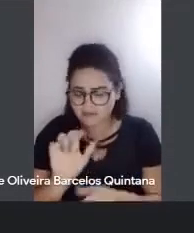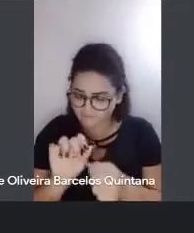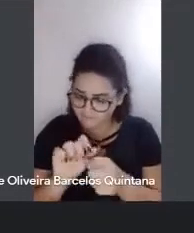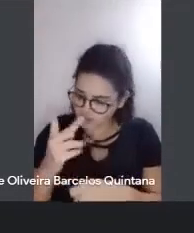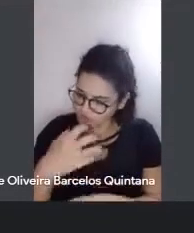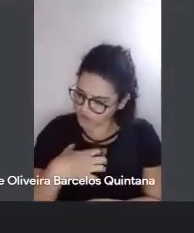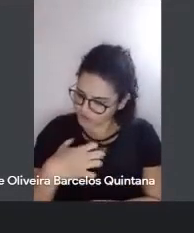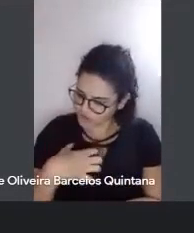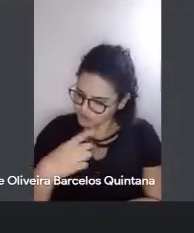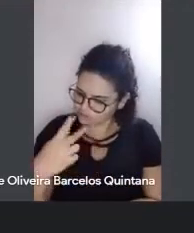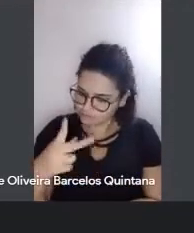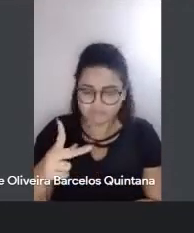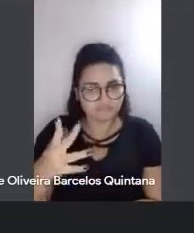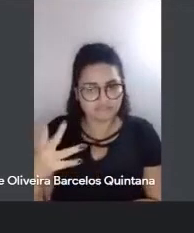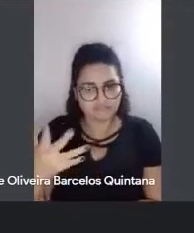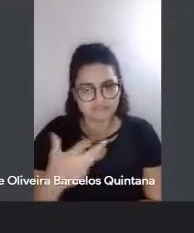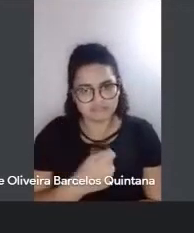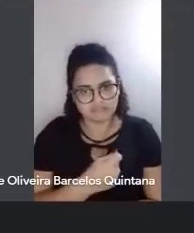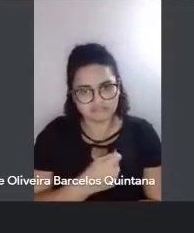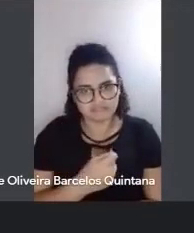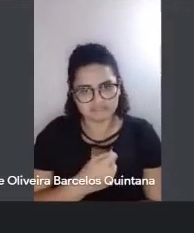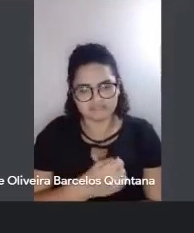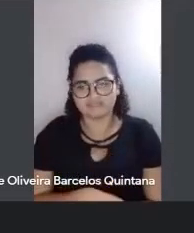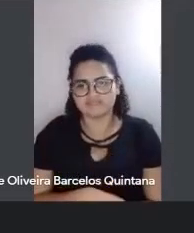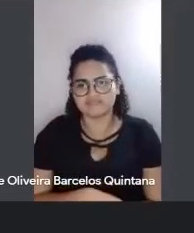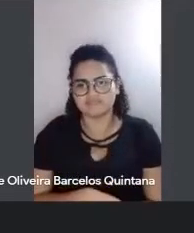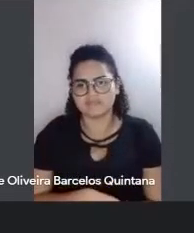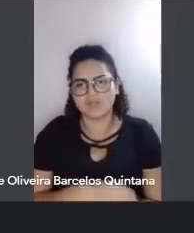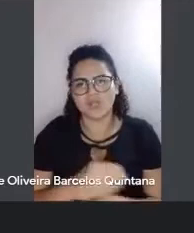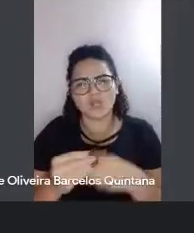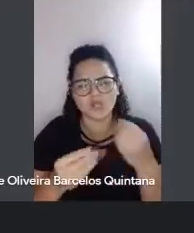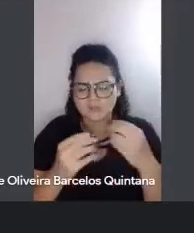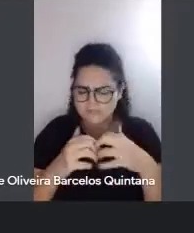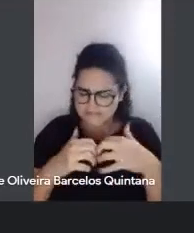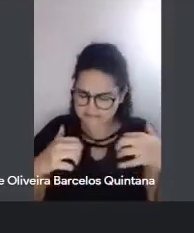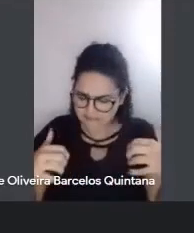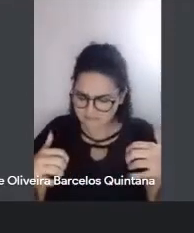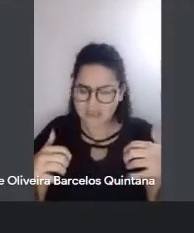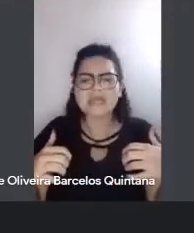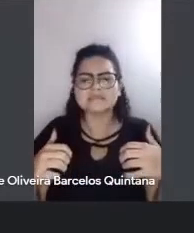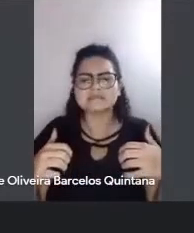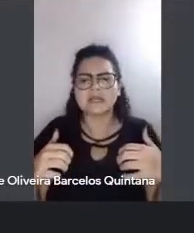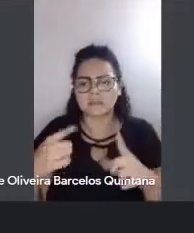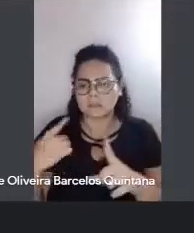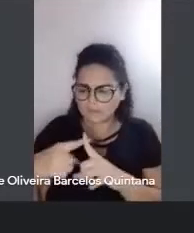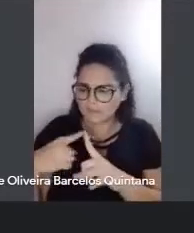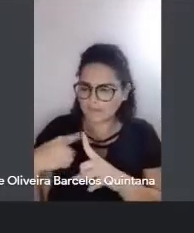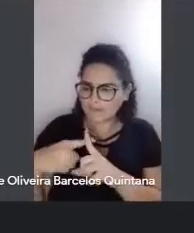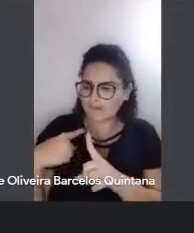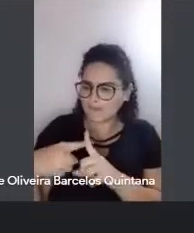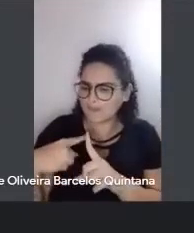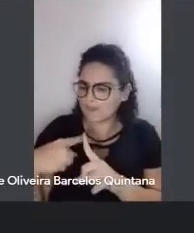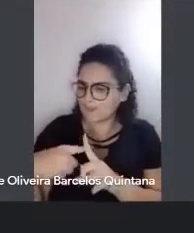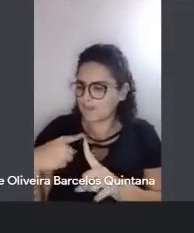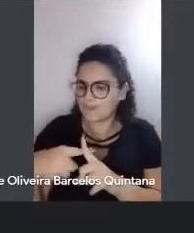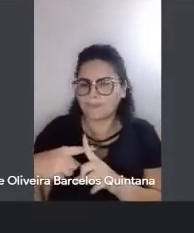como ele sutilmente, ele foge dessa separação meio positivista, né? Eu acho que ele